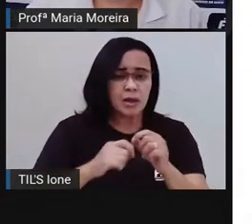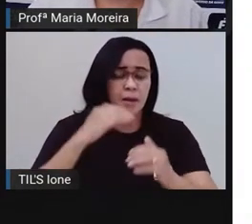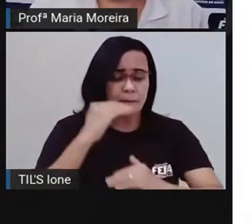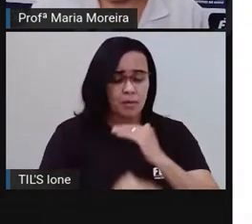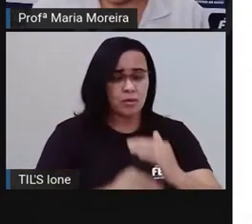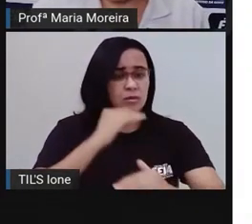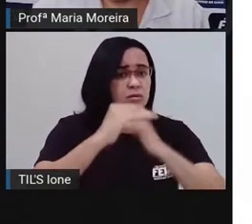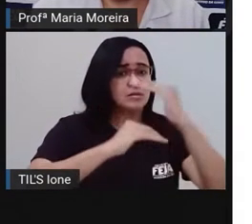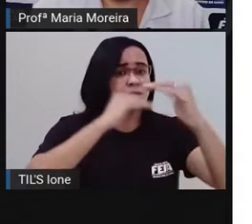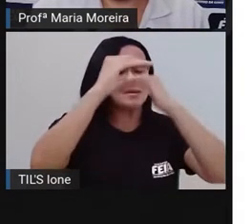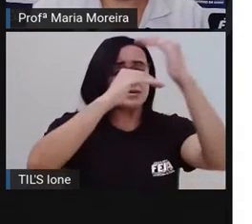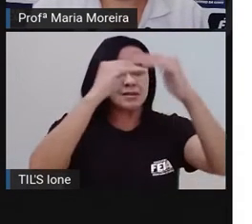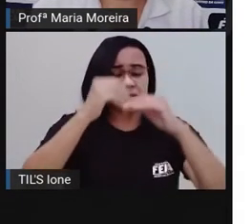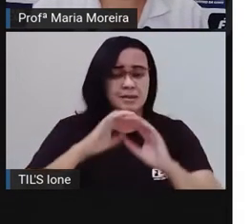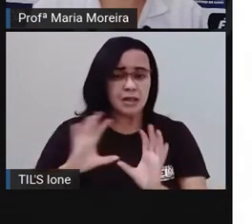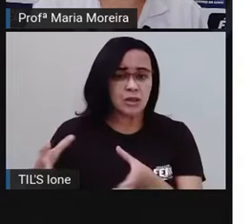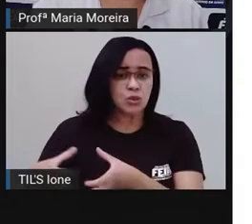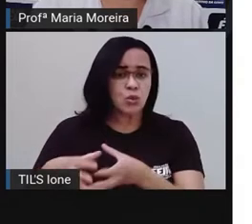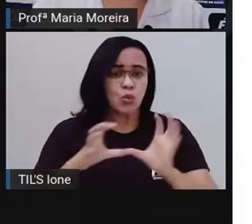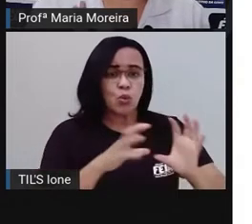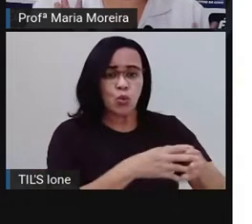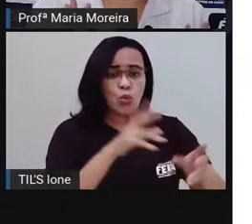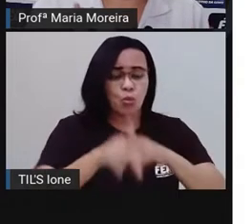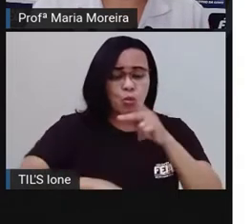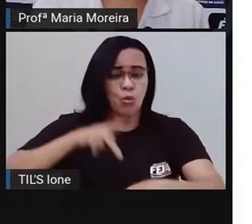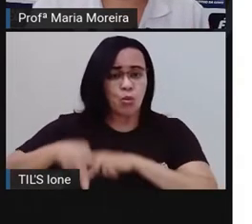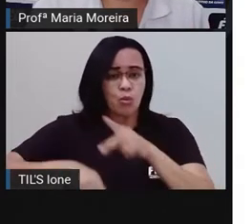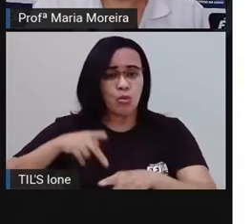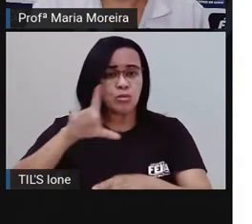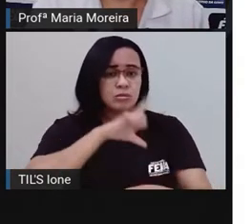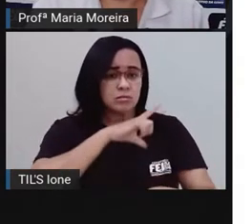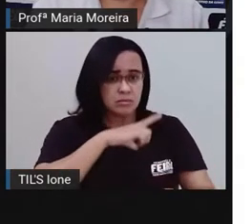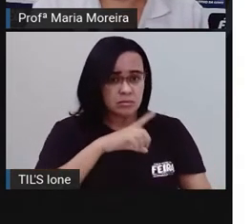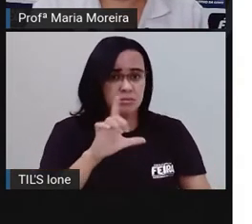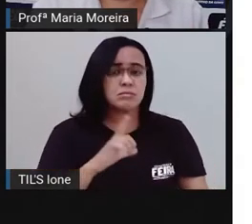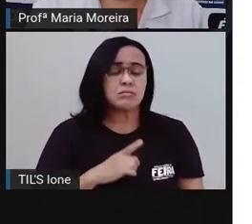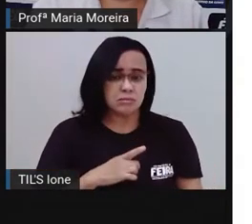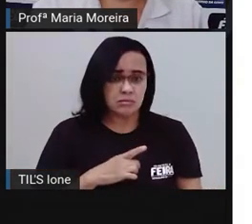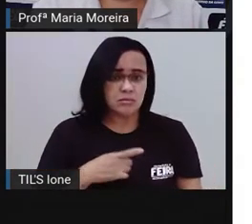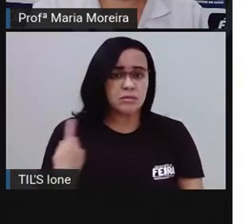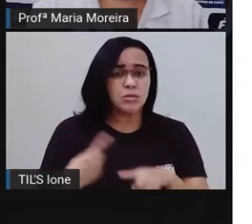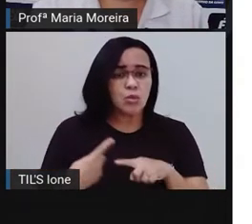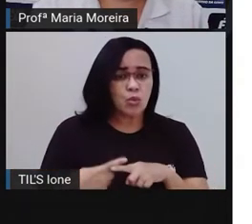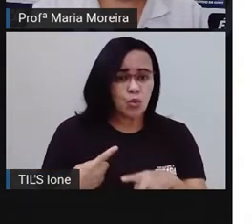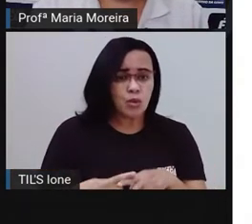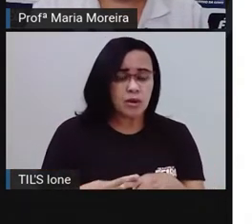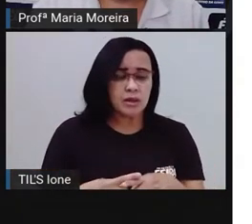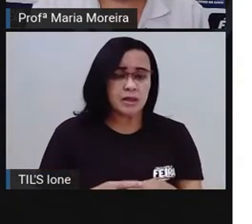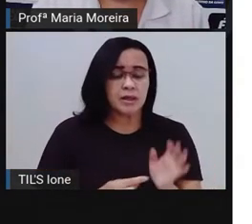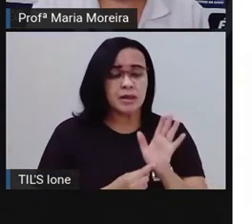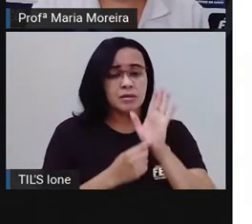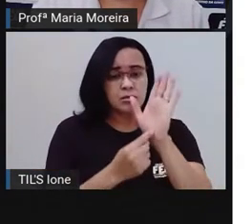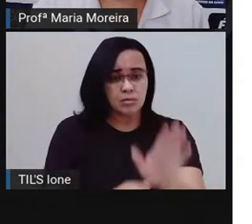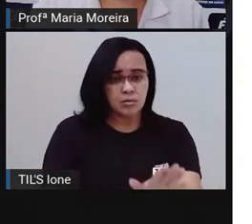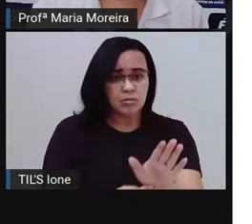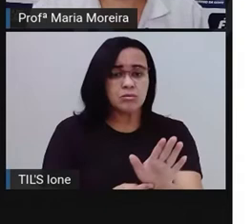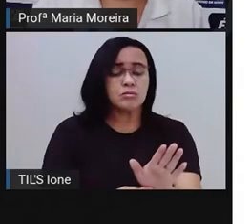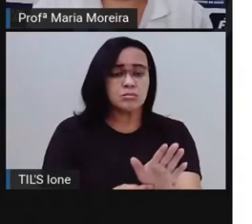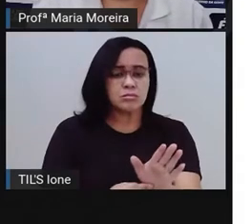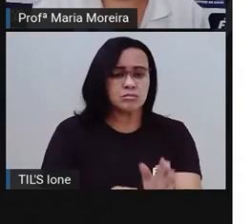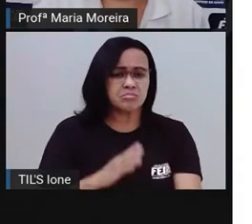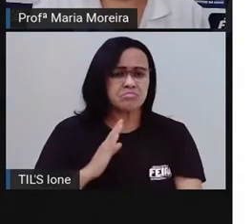colonização, né? Quando a gente faz, gente não trata aqui sobre descobrimento, até porque, né, o